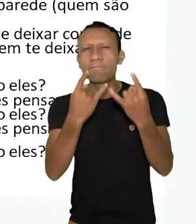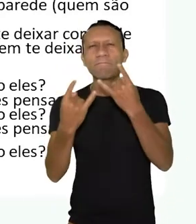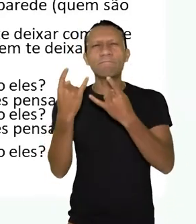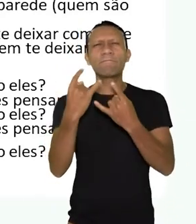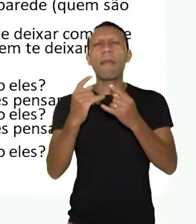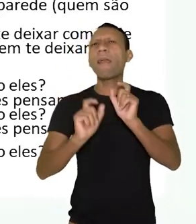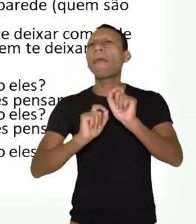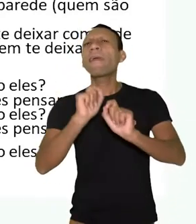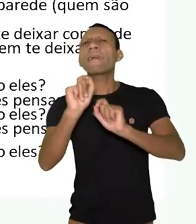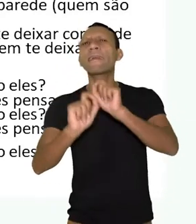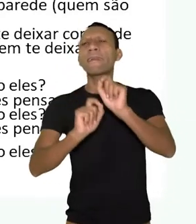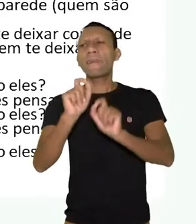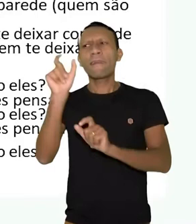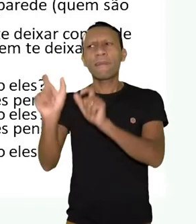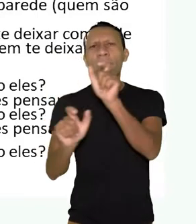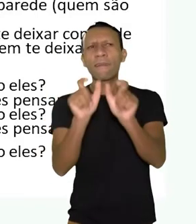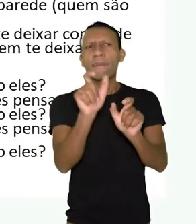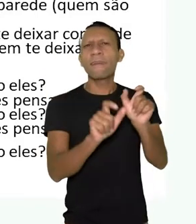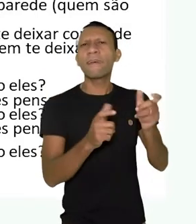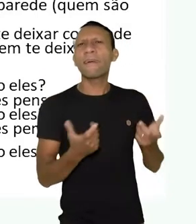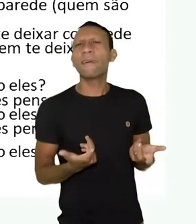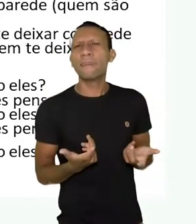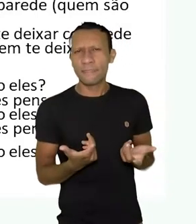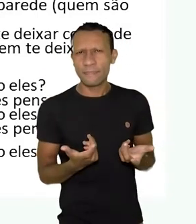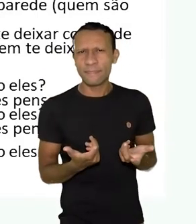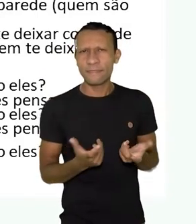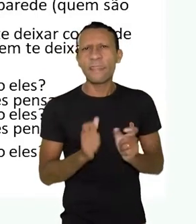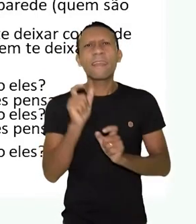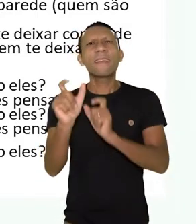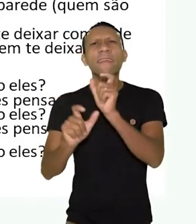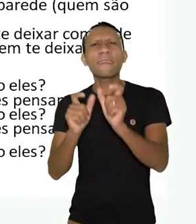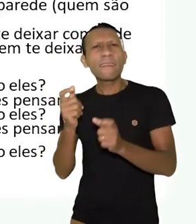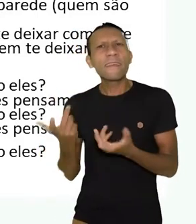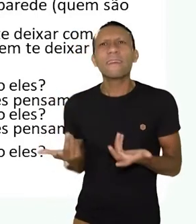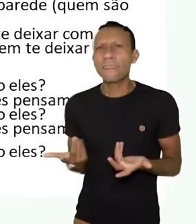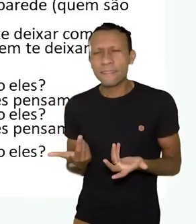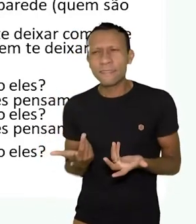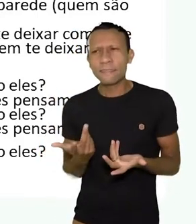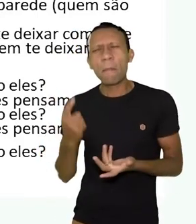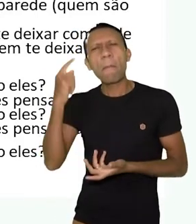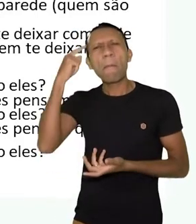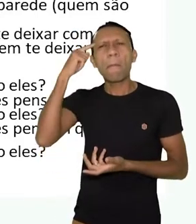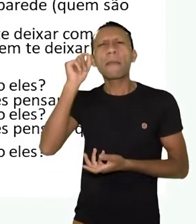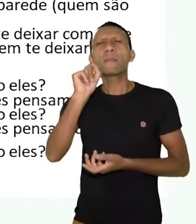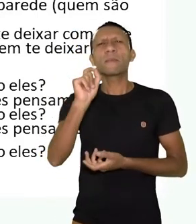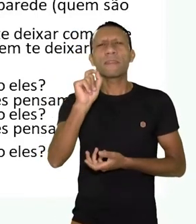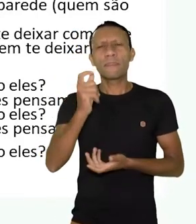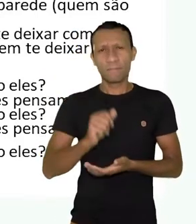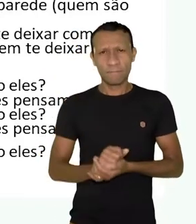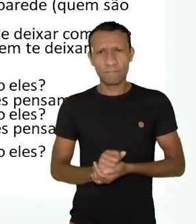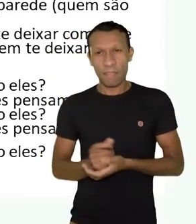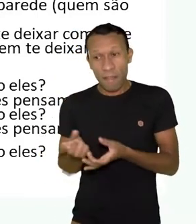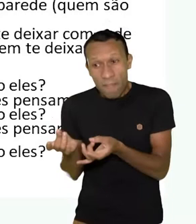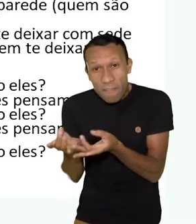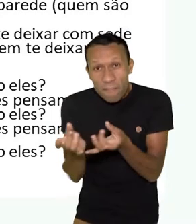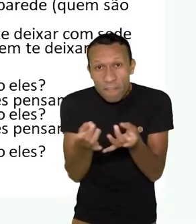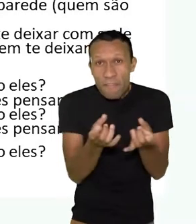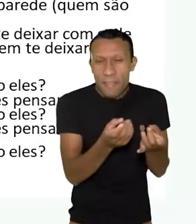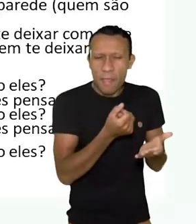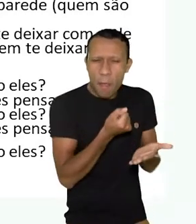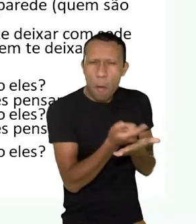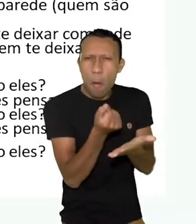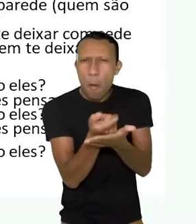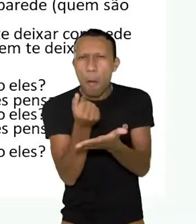Quem são eles? Quem eles pensam que são? Quem são eles? Quem eles pensam que são? Vender, comprar,